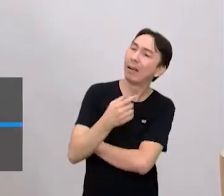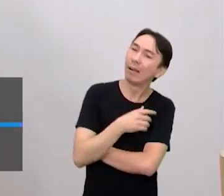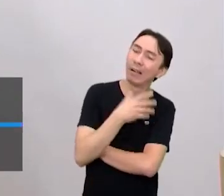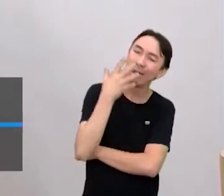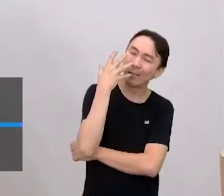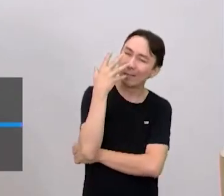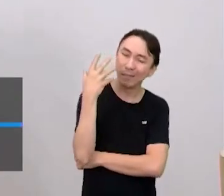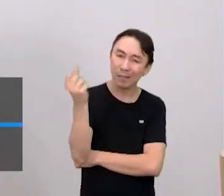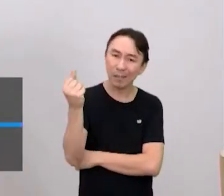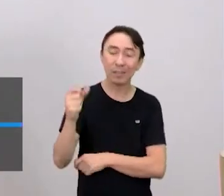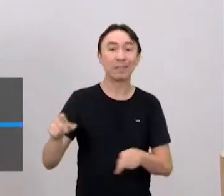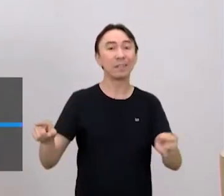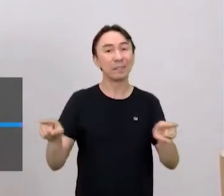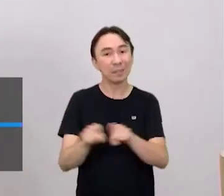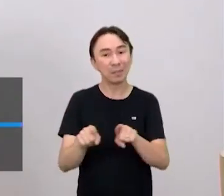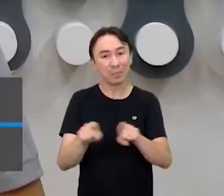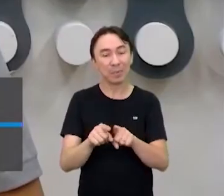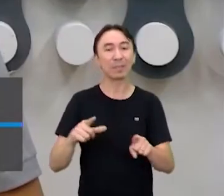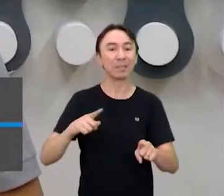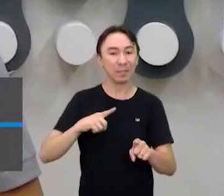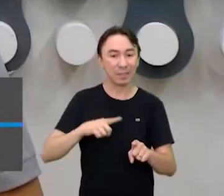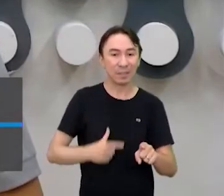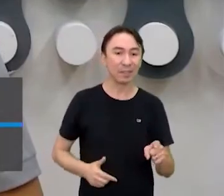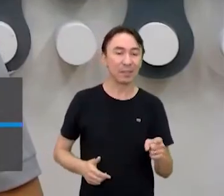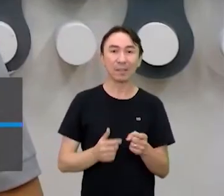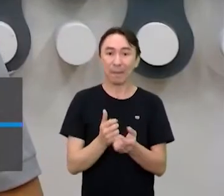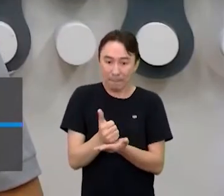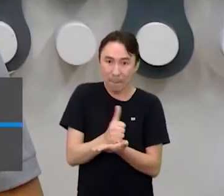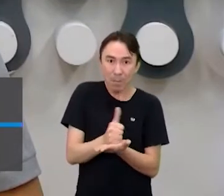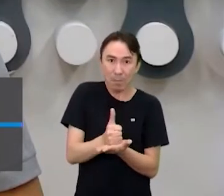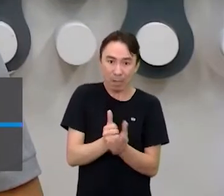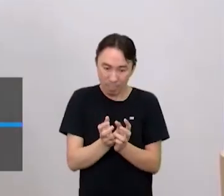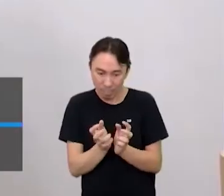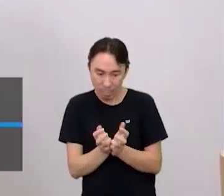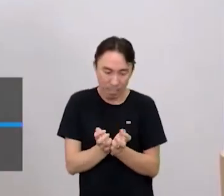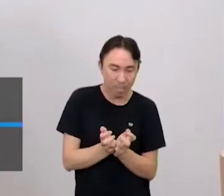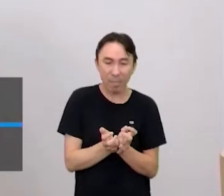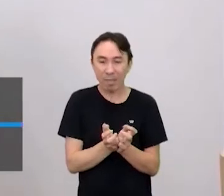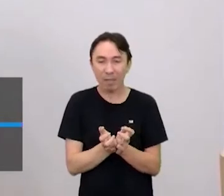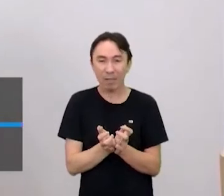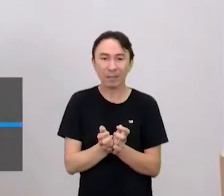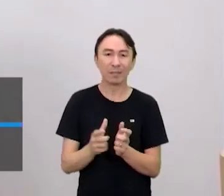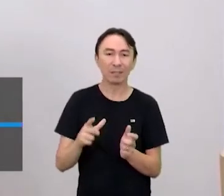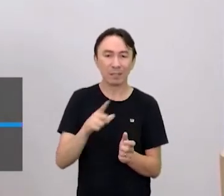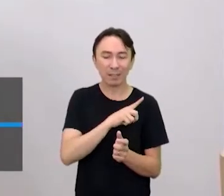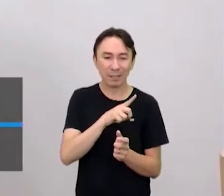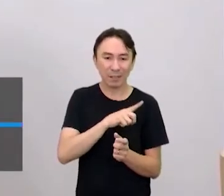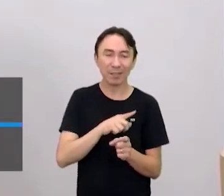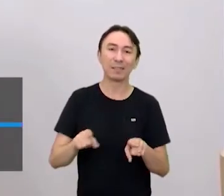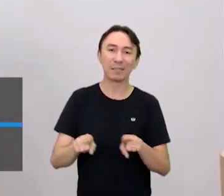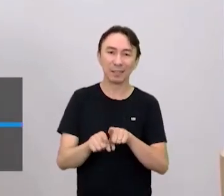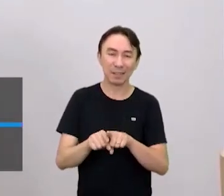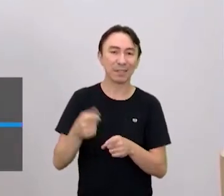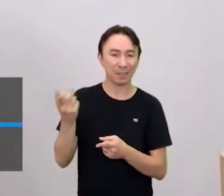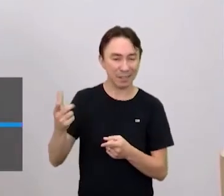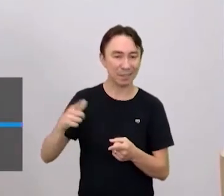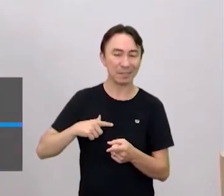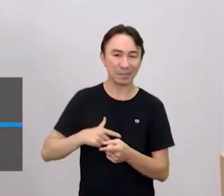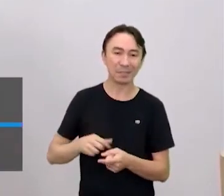esse imaginário, até no videogame, né? Tinha um personagem do videogame, eu vou até falar o jogo Street Fighter,